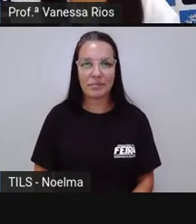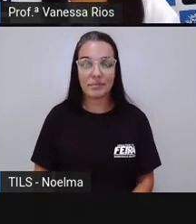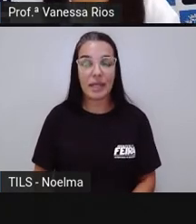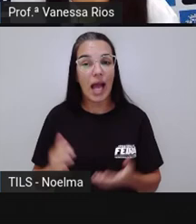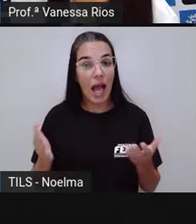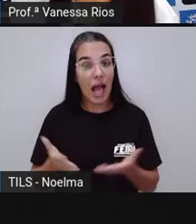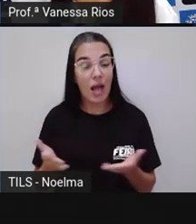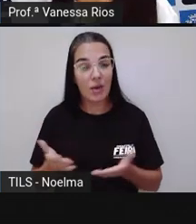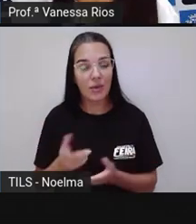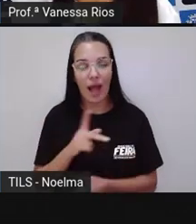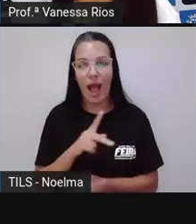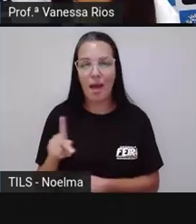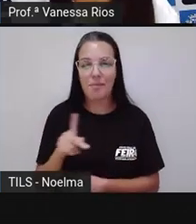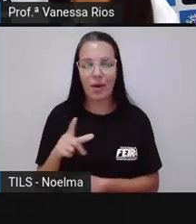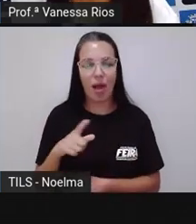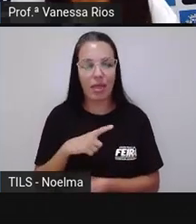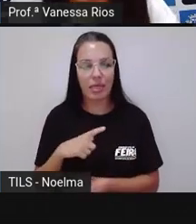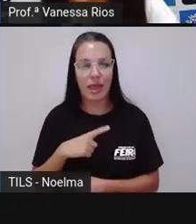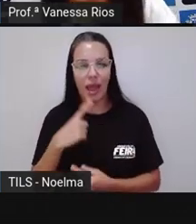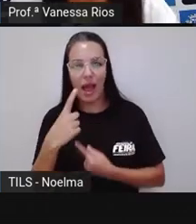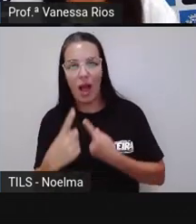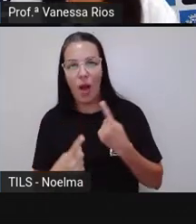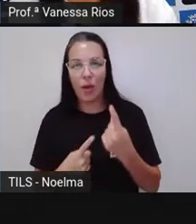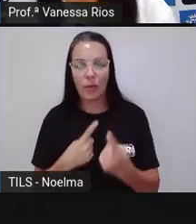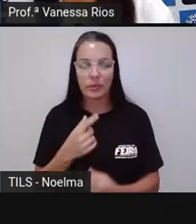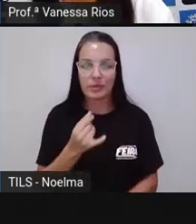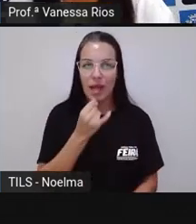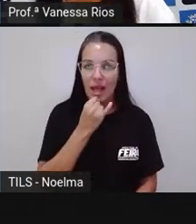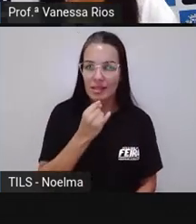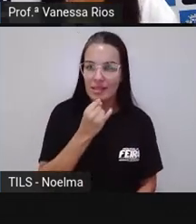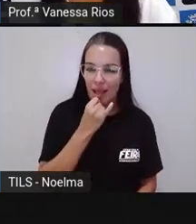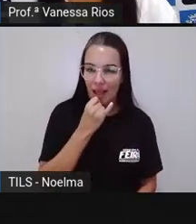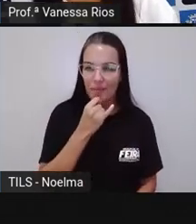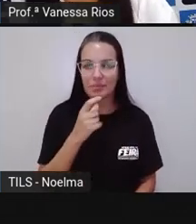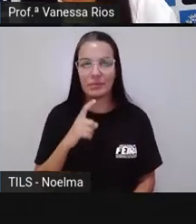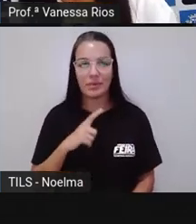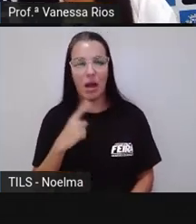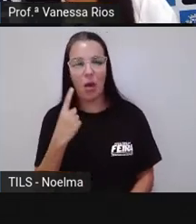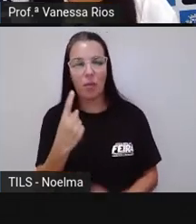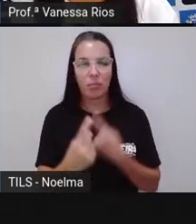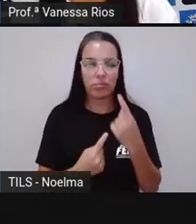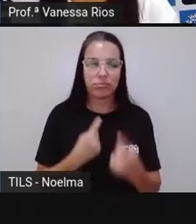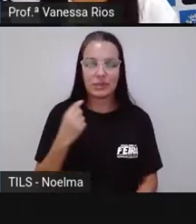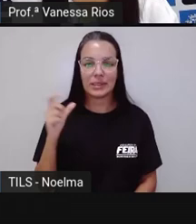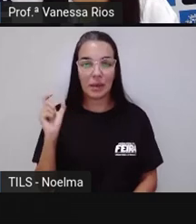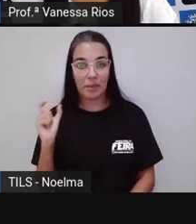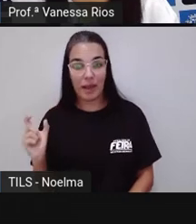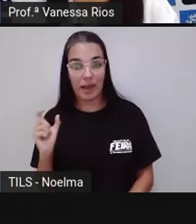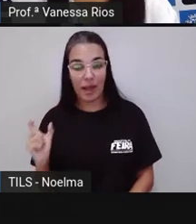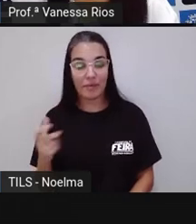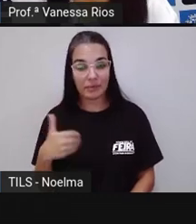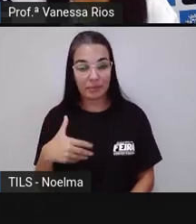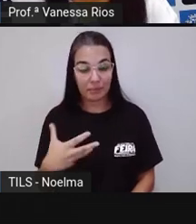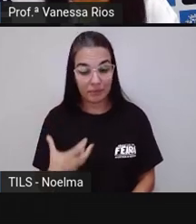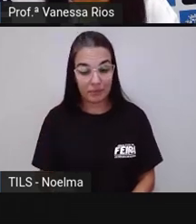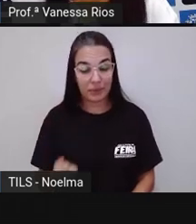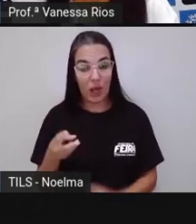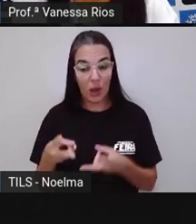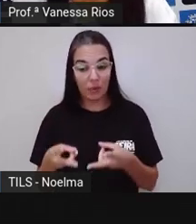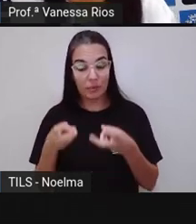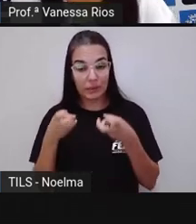E agora, a Pró tem aí alguns exemplos, né? Algumas palavras para observarmos de que forma nós